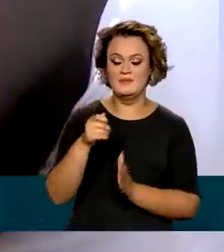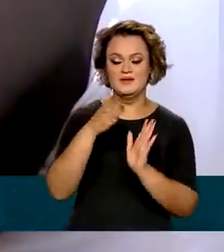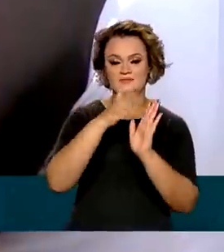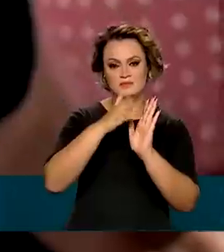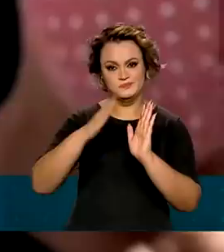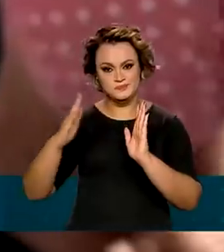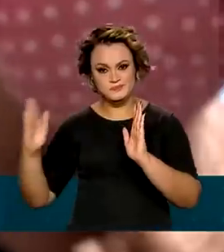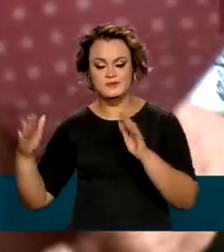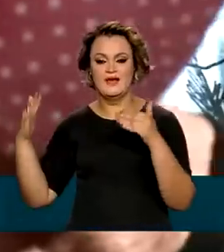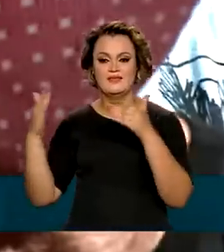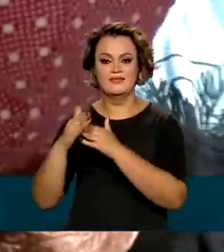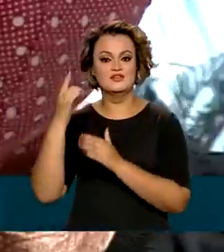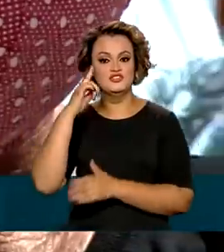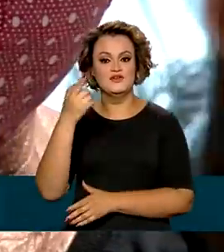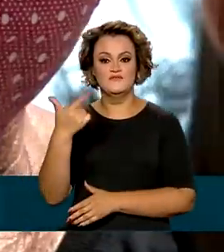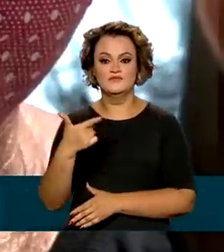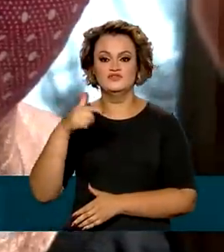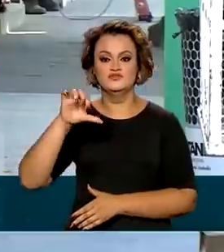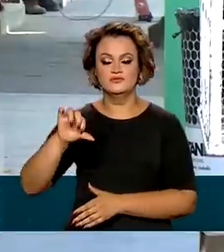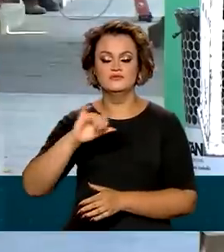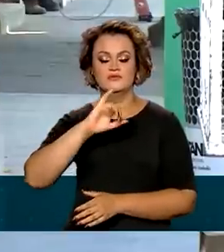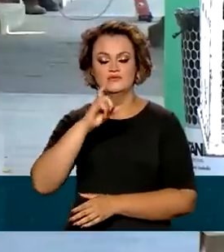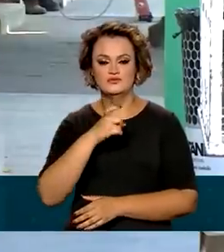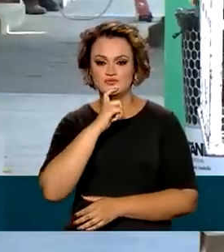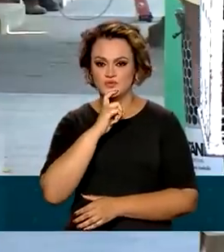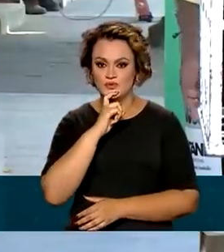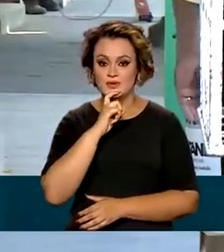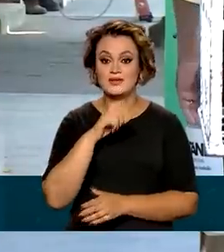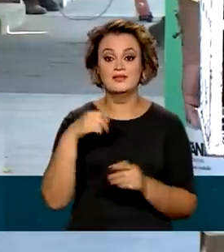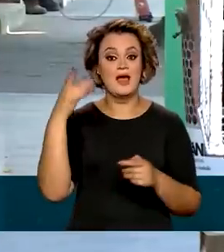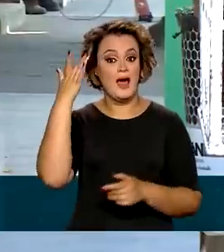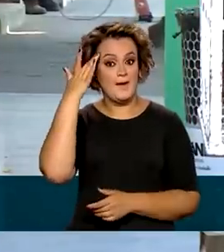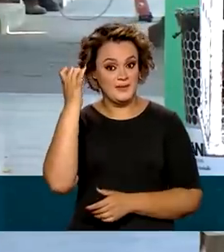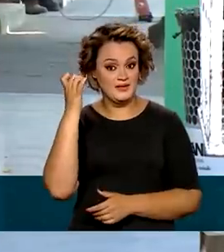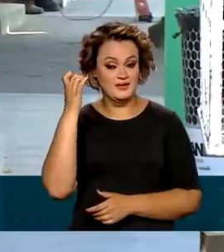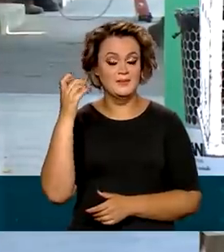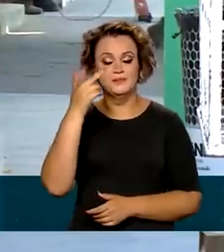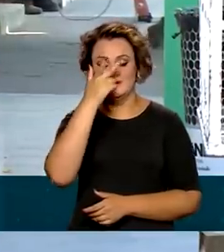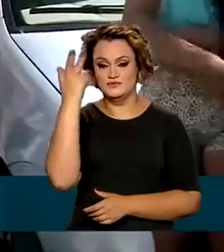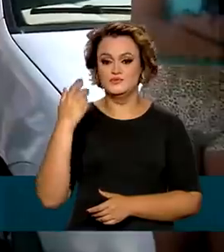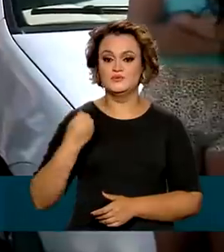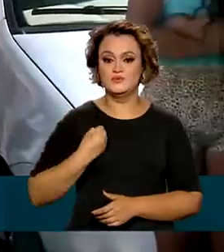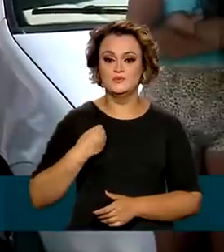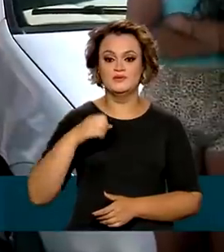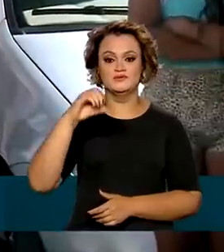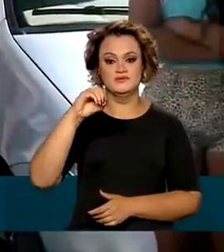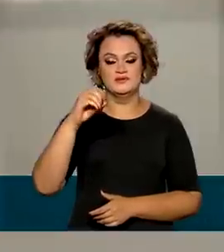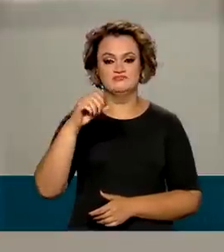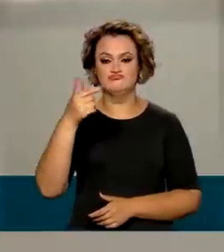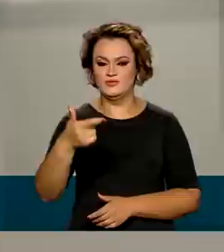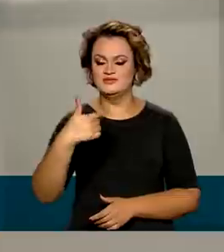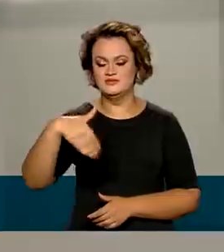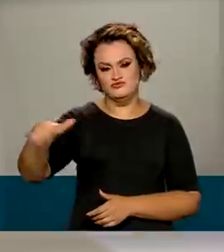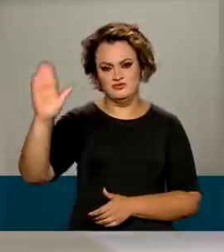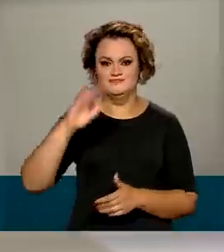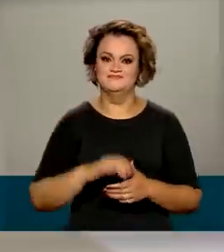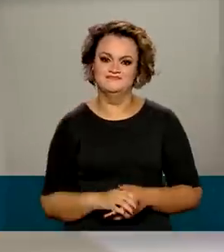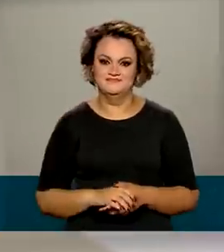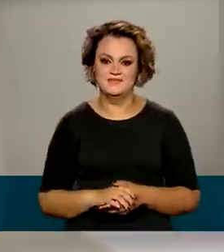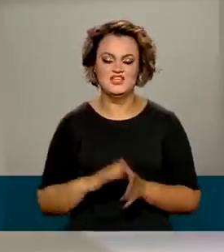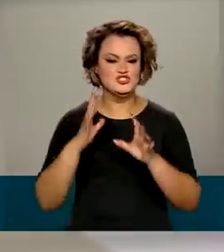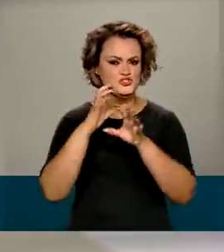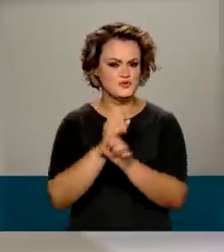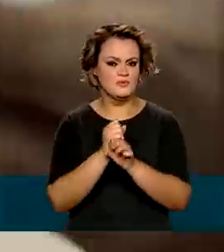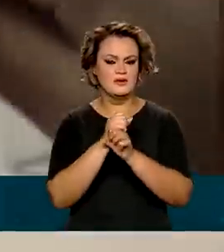cronograma até o dia 29 de julho, portanto recebe amanhã aqueles com o NIS final 2 e assim por diante. No